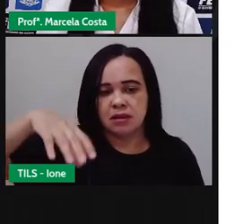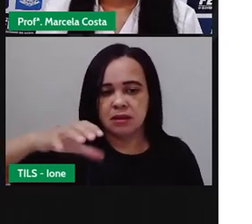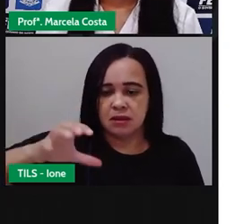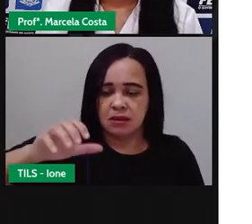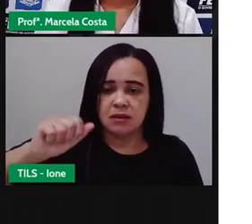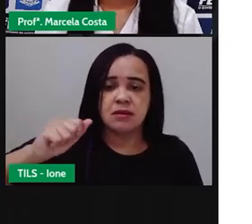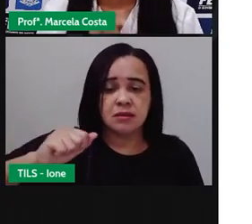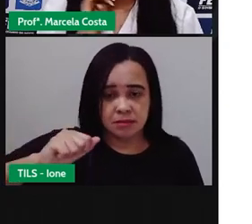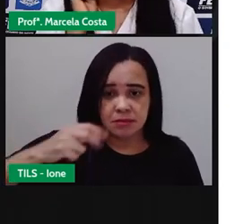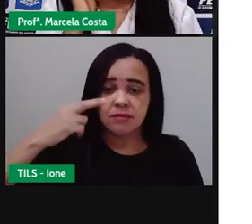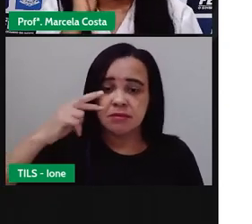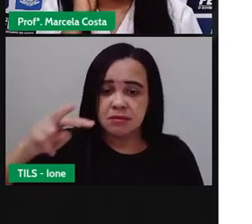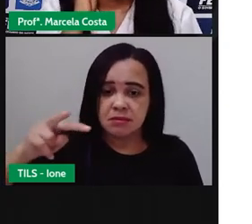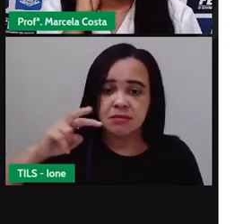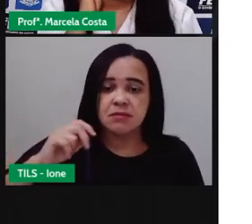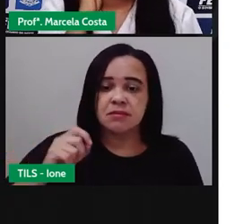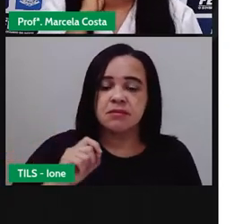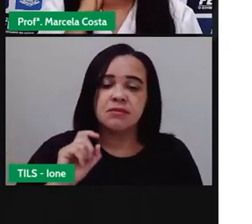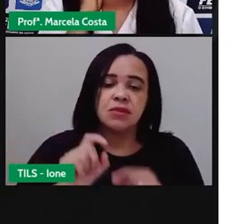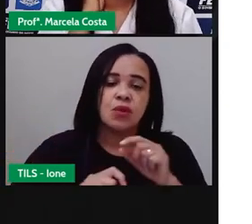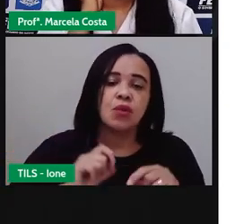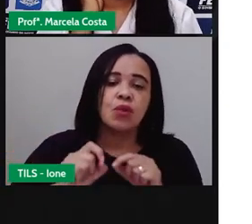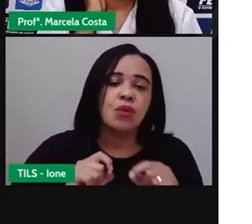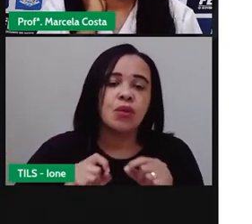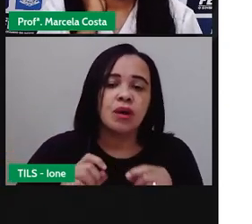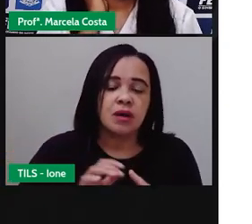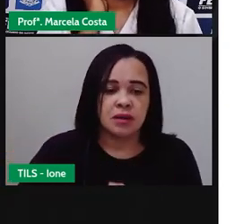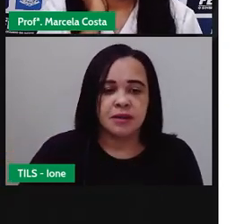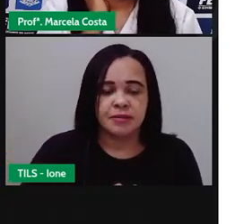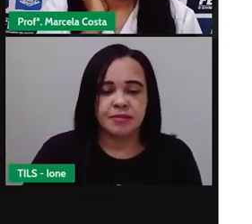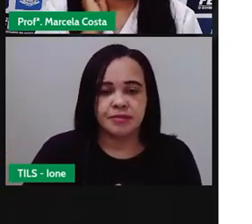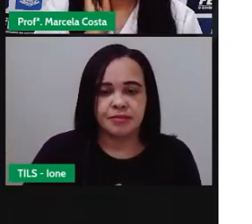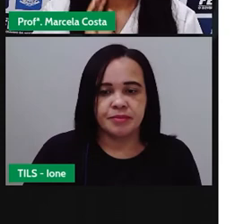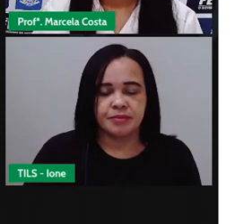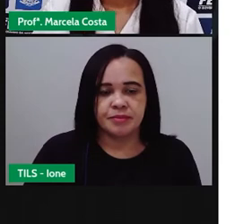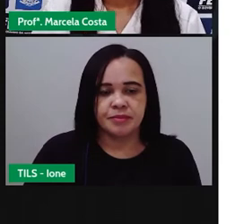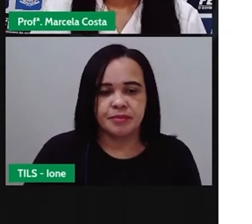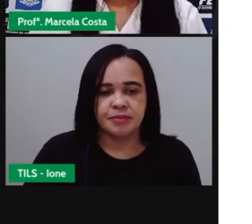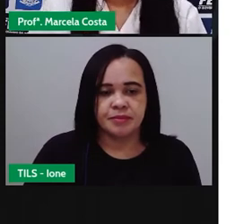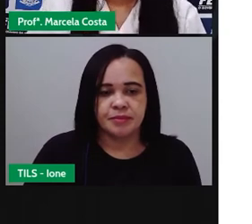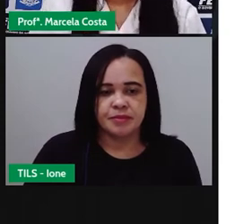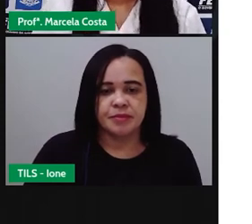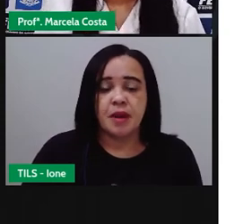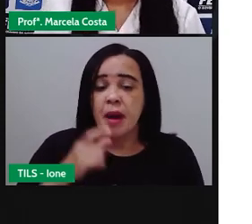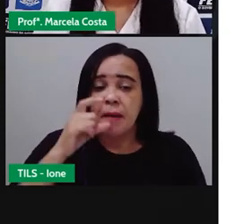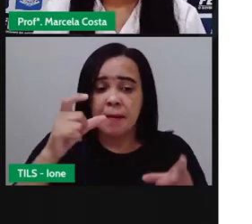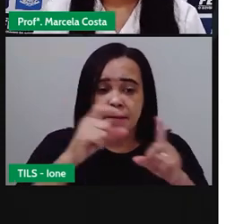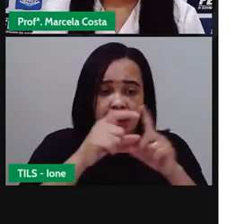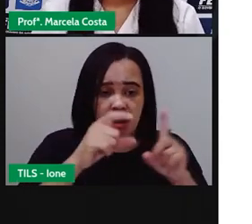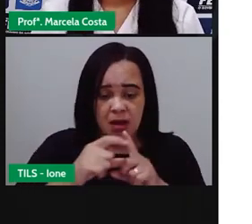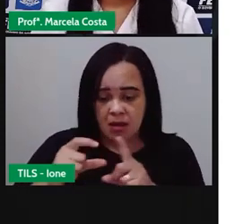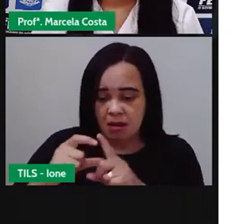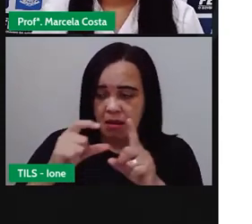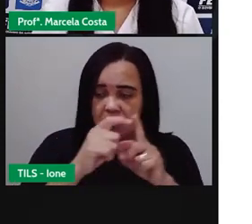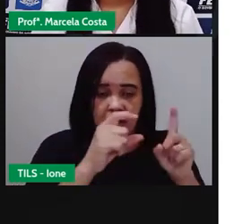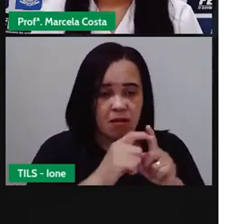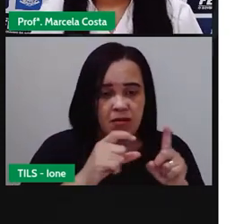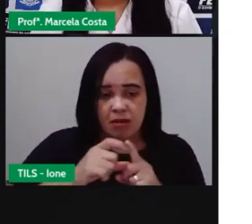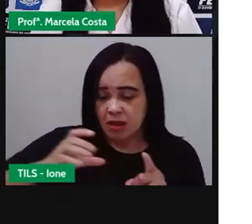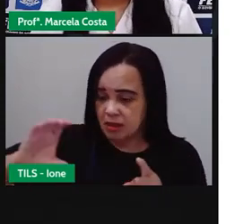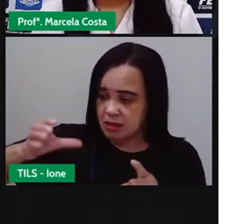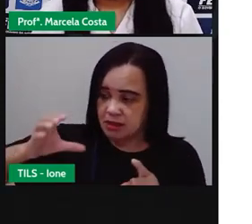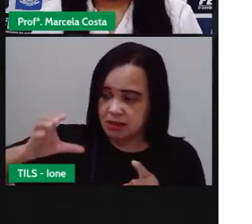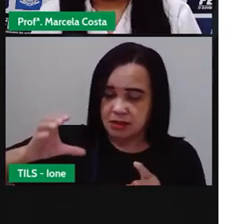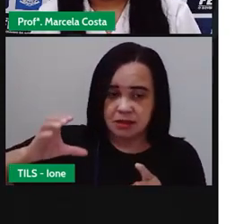Então, vejam que todas essas palavras aqui que eu listei para vocês, quando a gente observa o C cedilha junto